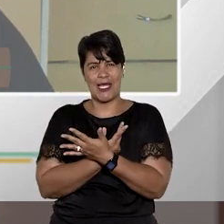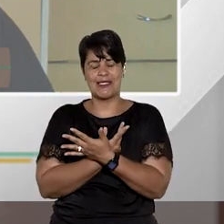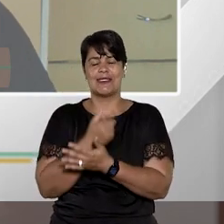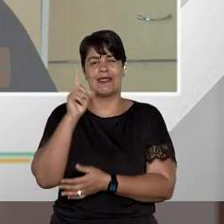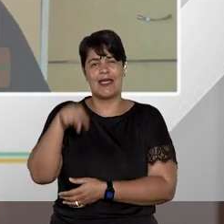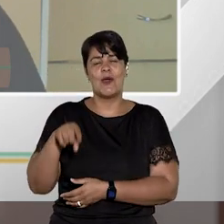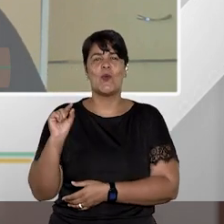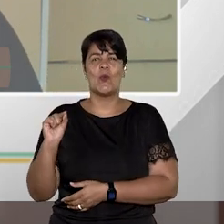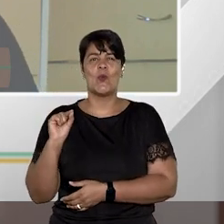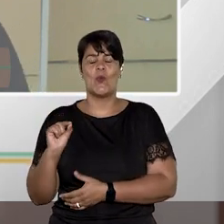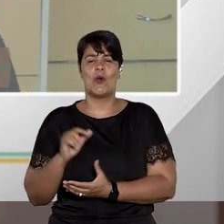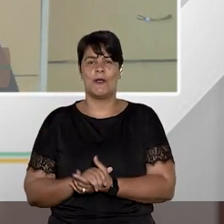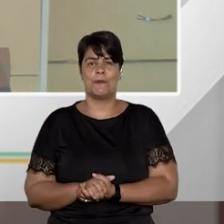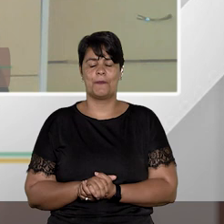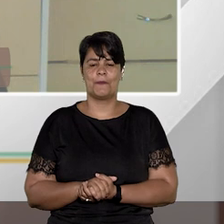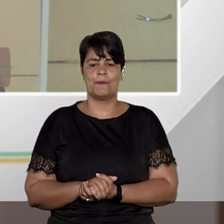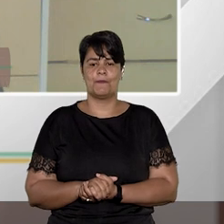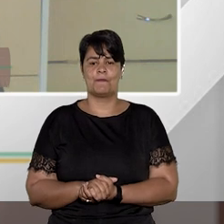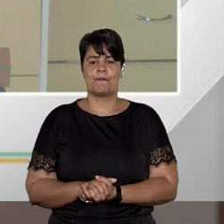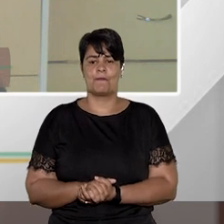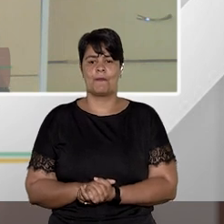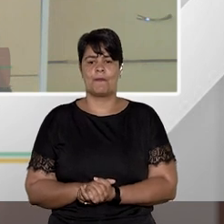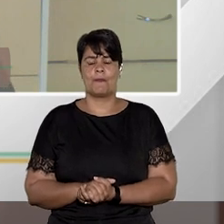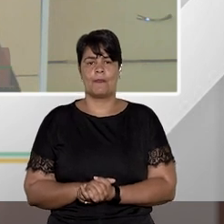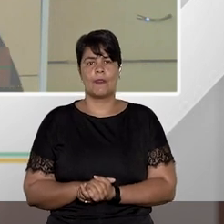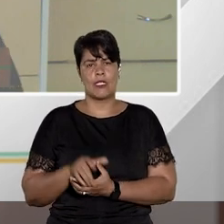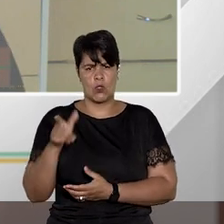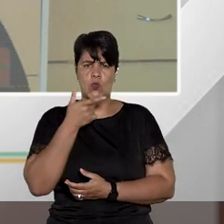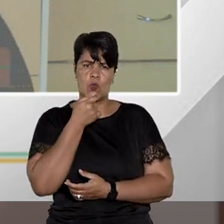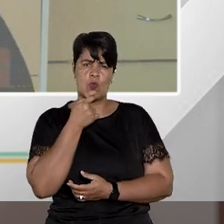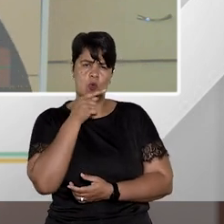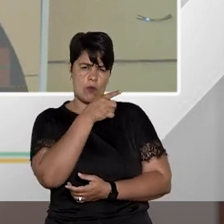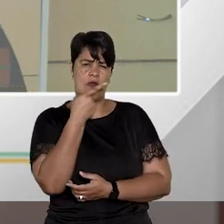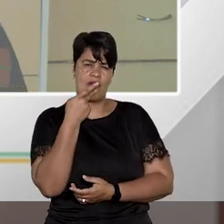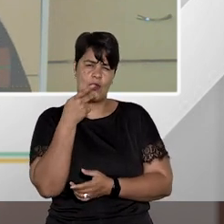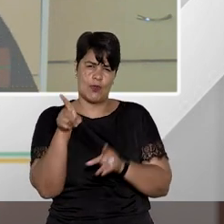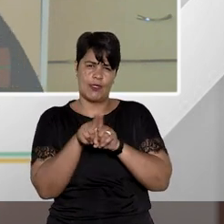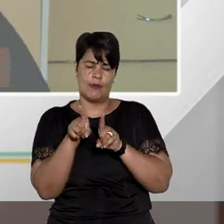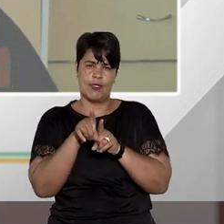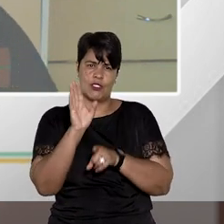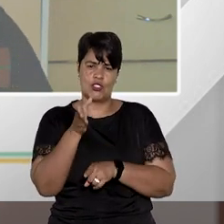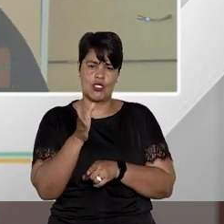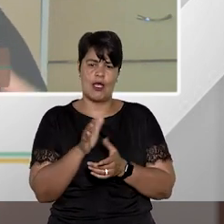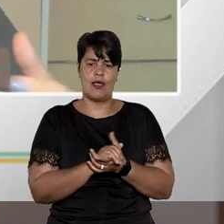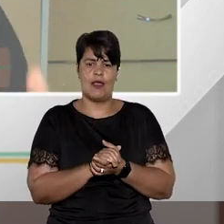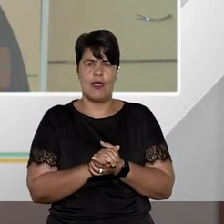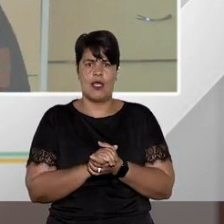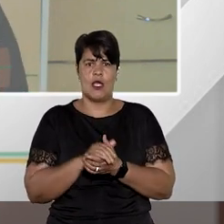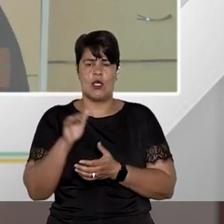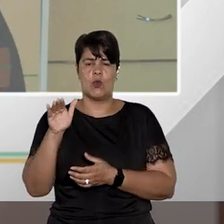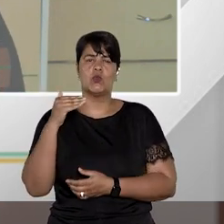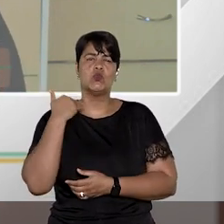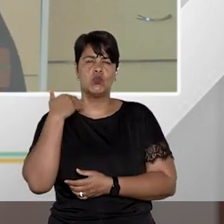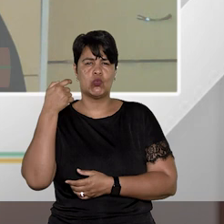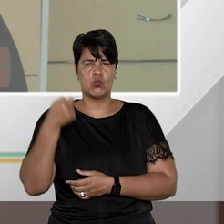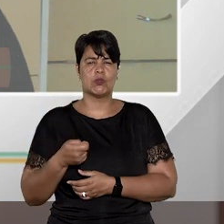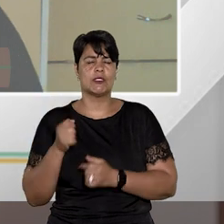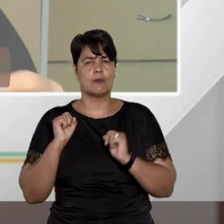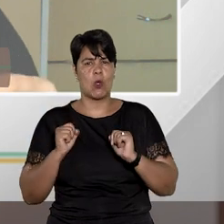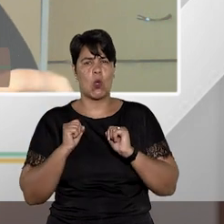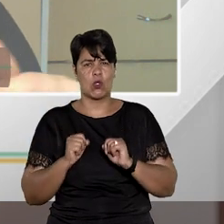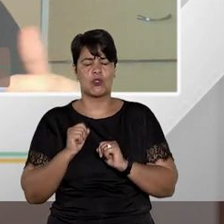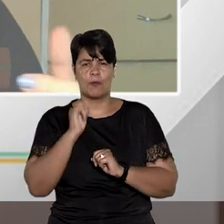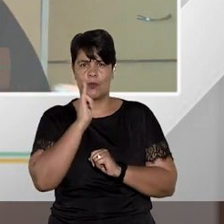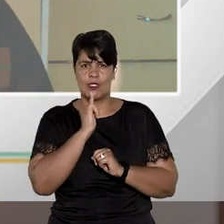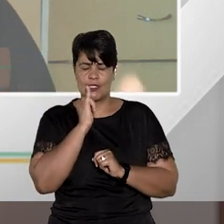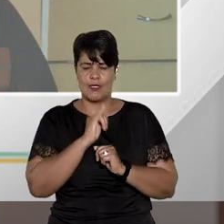inquérito, esse exemplo do Aragonê também seria um exemplo que daria para aplicar, já poderia o juiz trancar o inquérito